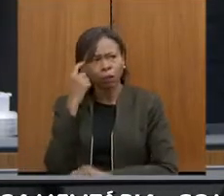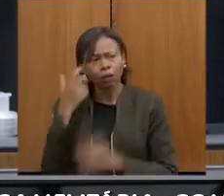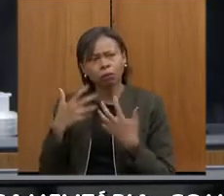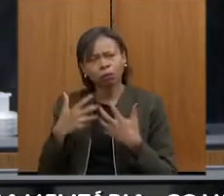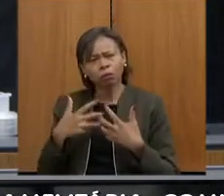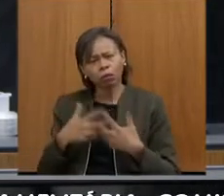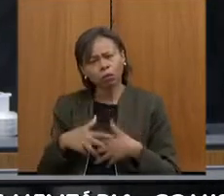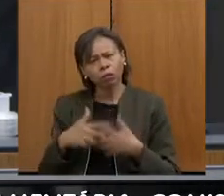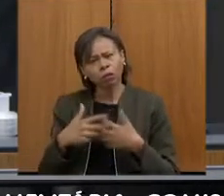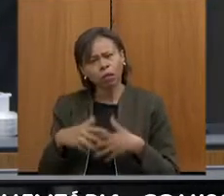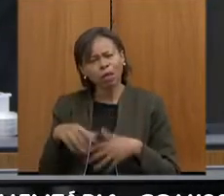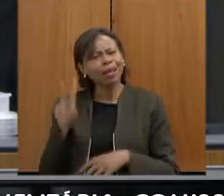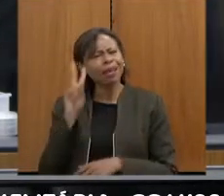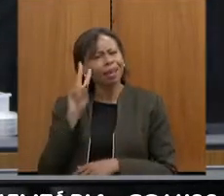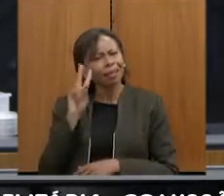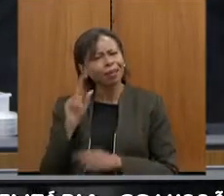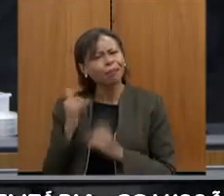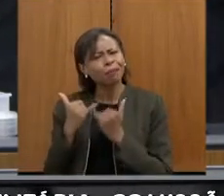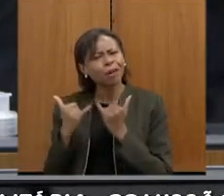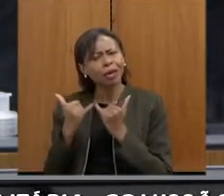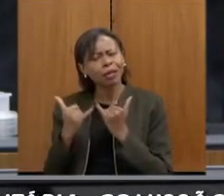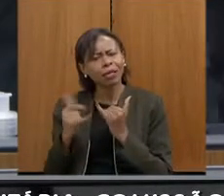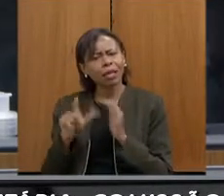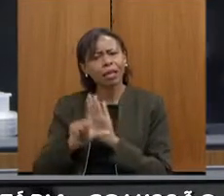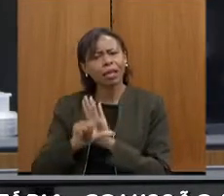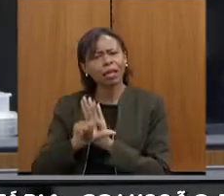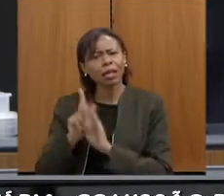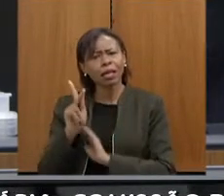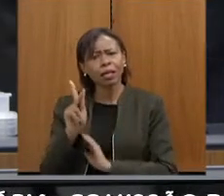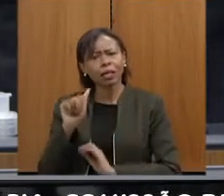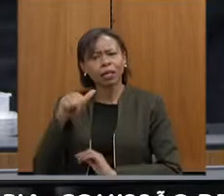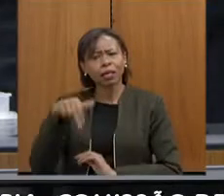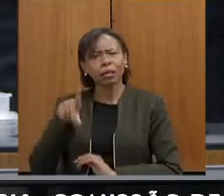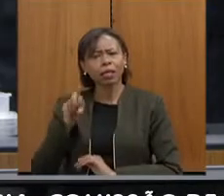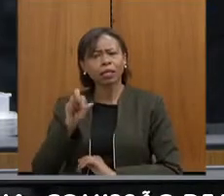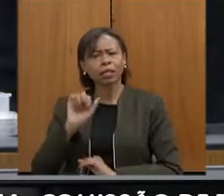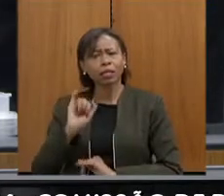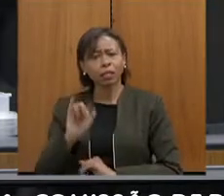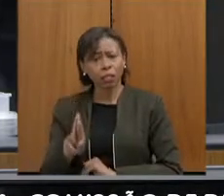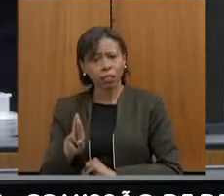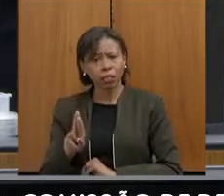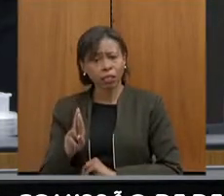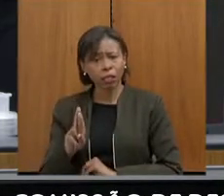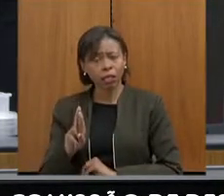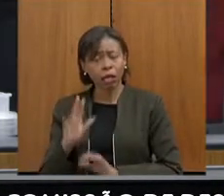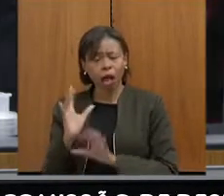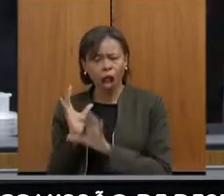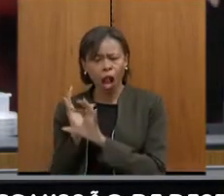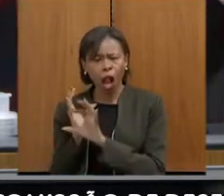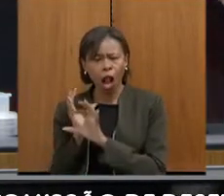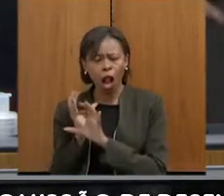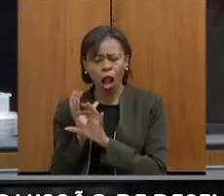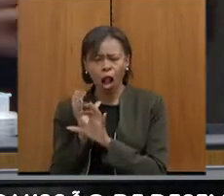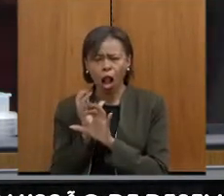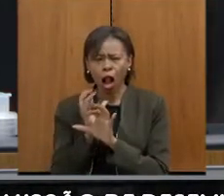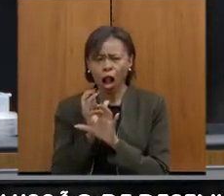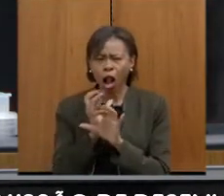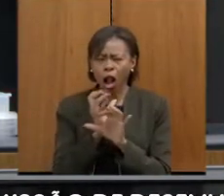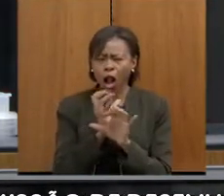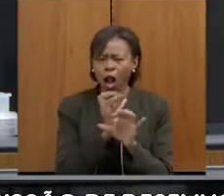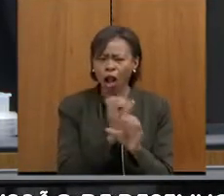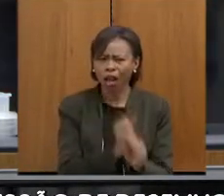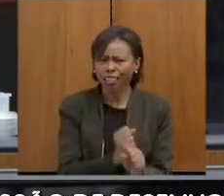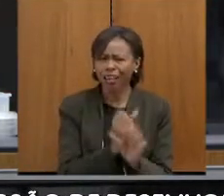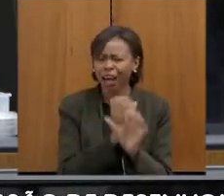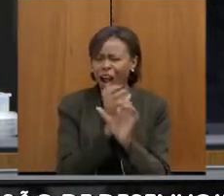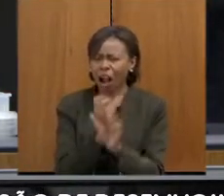me lembro muito da Lei Candir, que gerou um estoque de perda, aí tem as diferenças de cálculo,